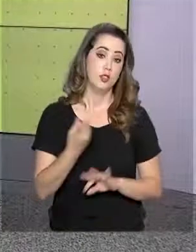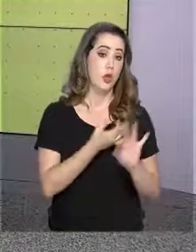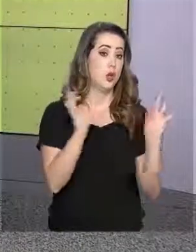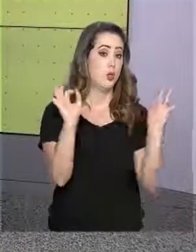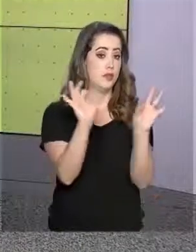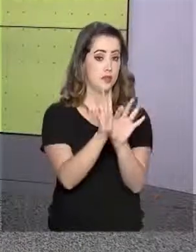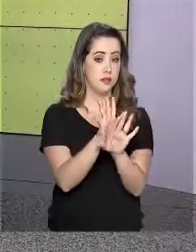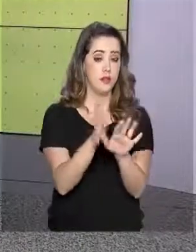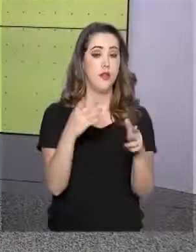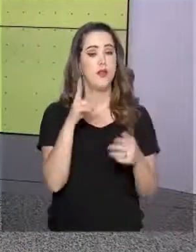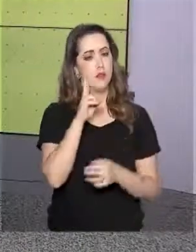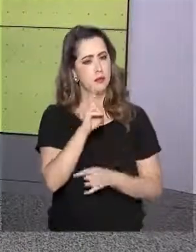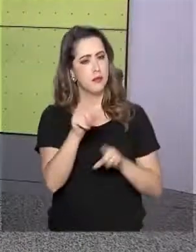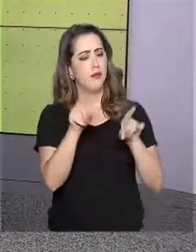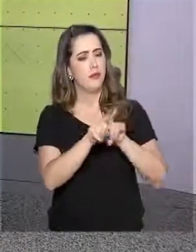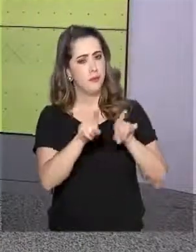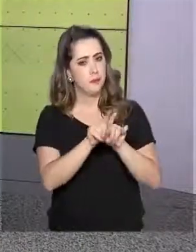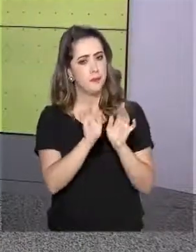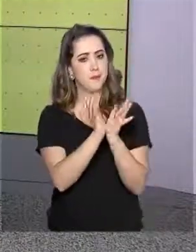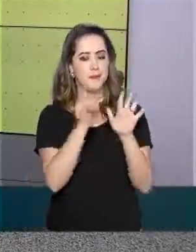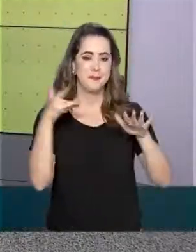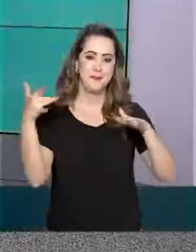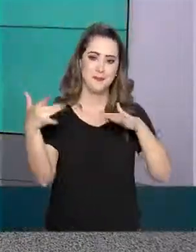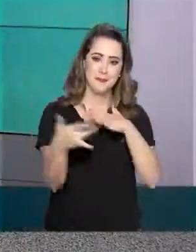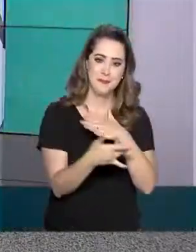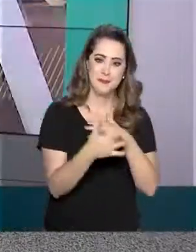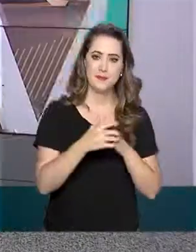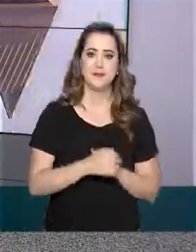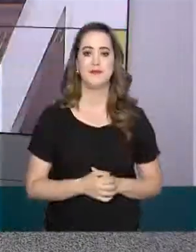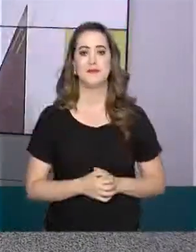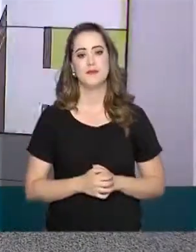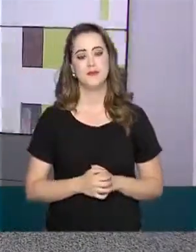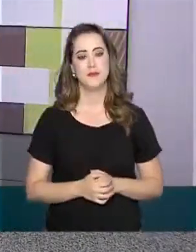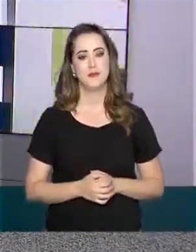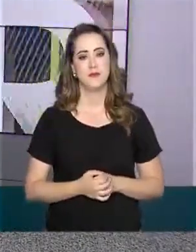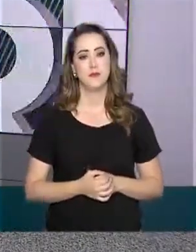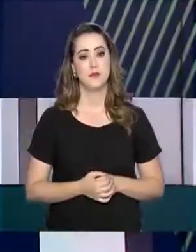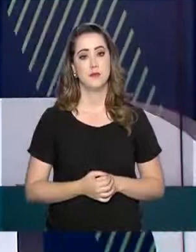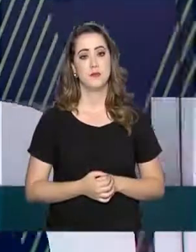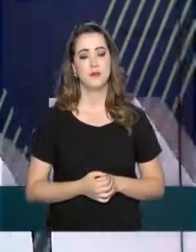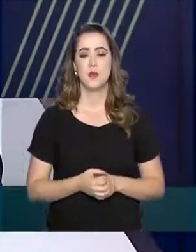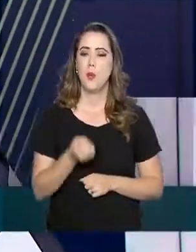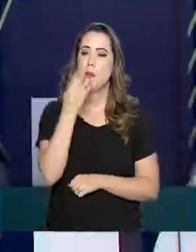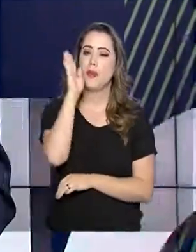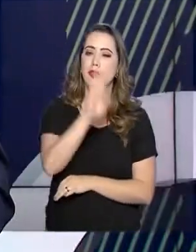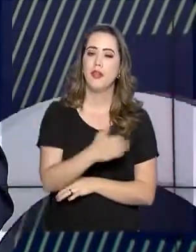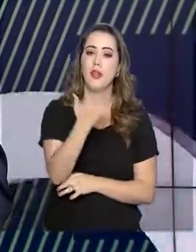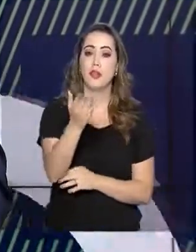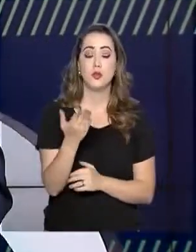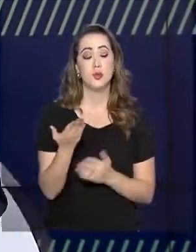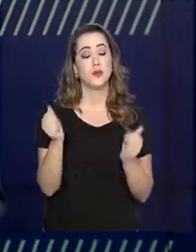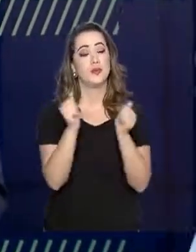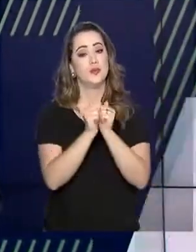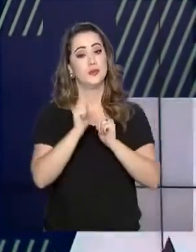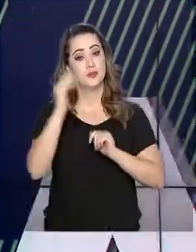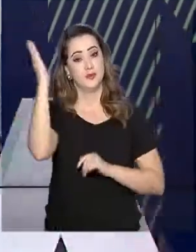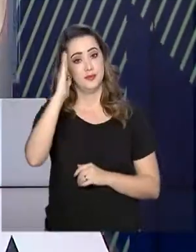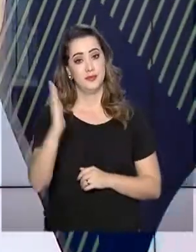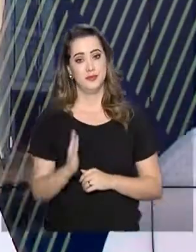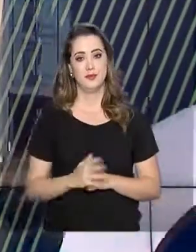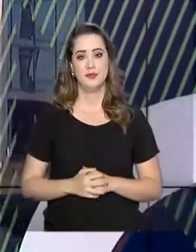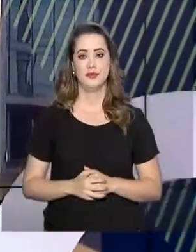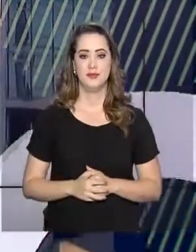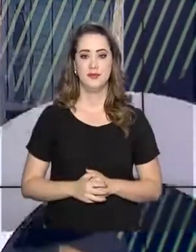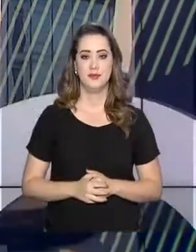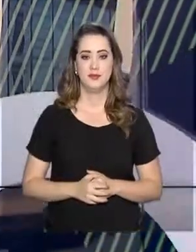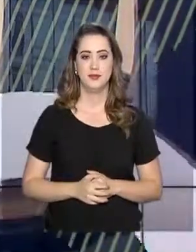nós ficamos por aqui, mas você pode acompanhar a gente também pelas redes sociais. Uma ótima tarde e continue com a programação